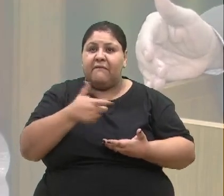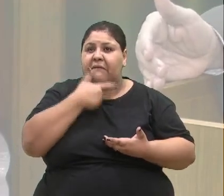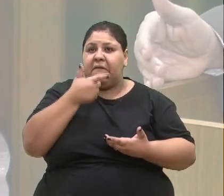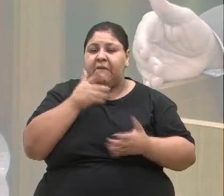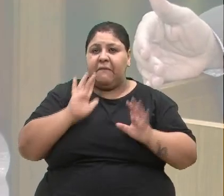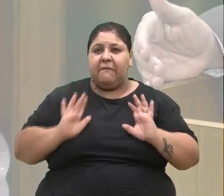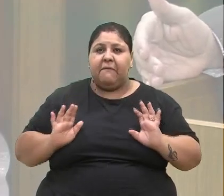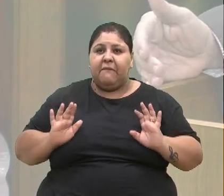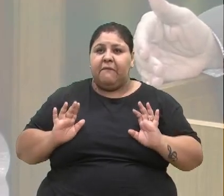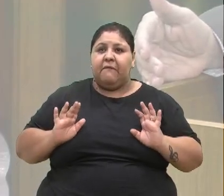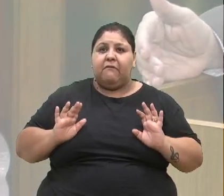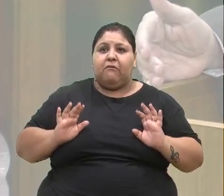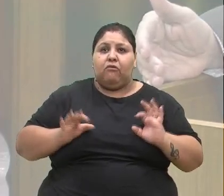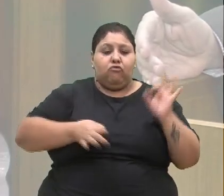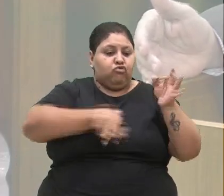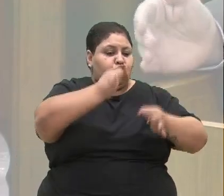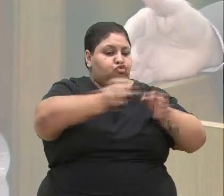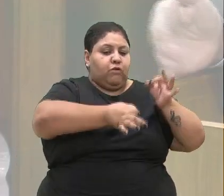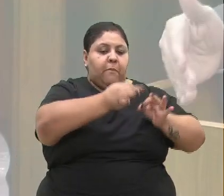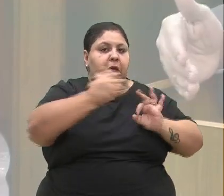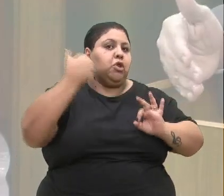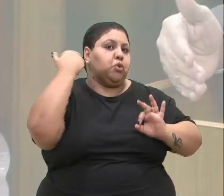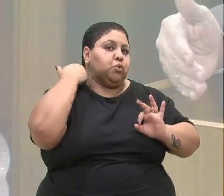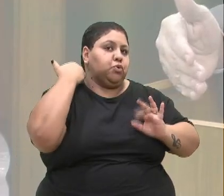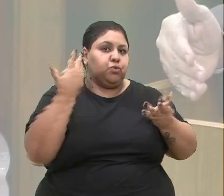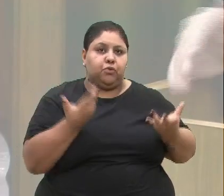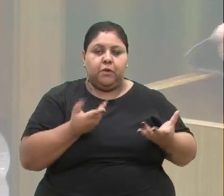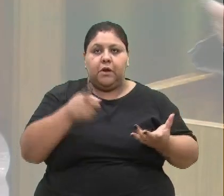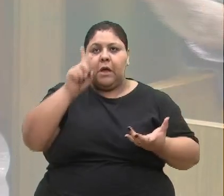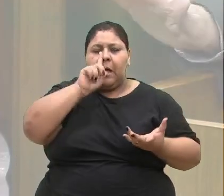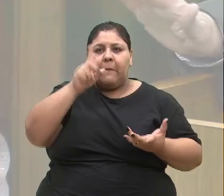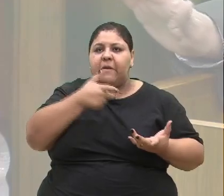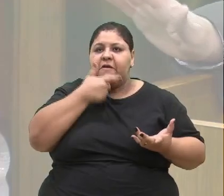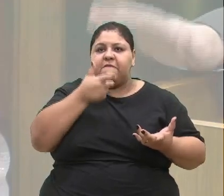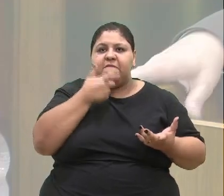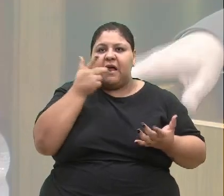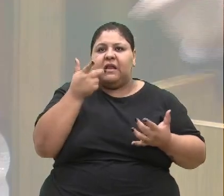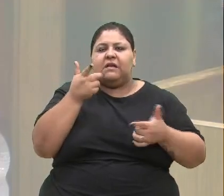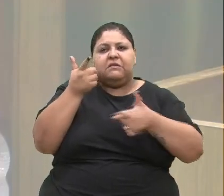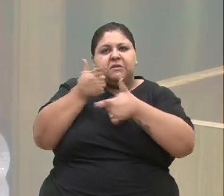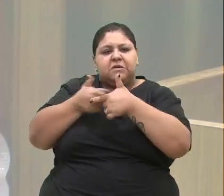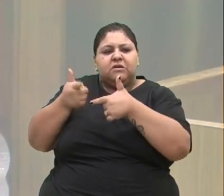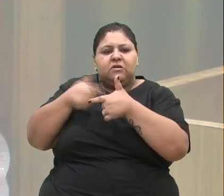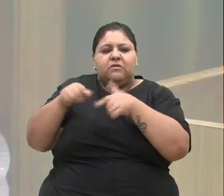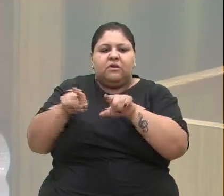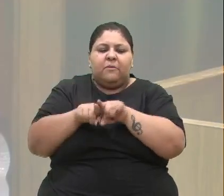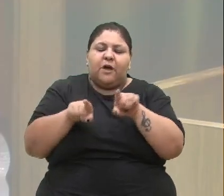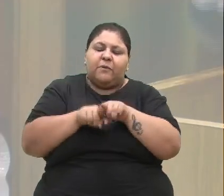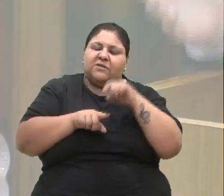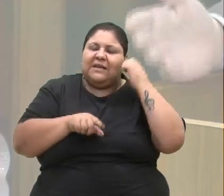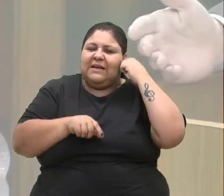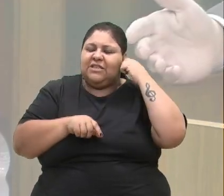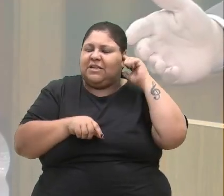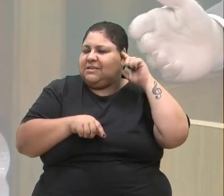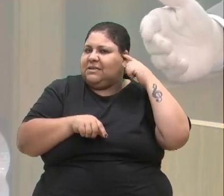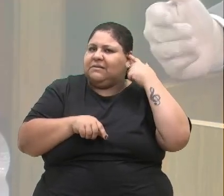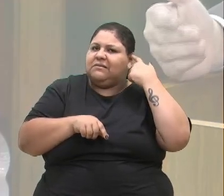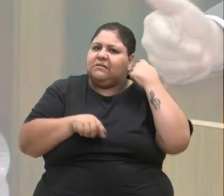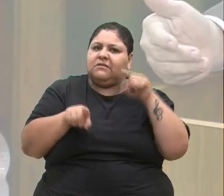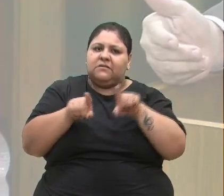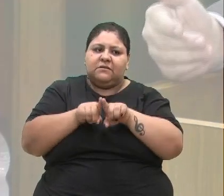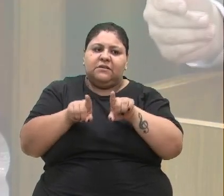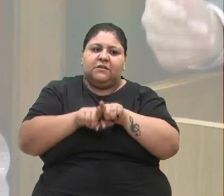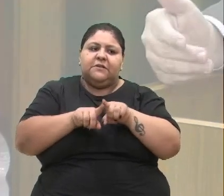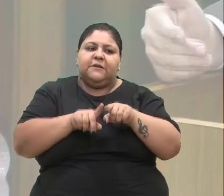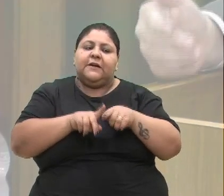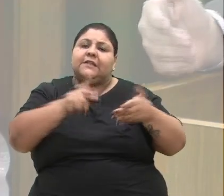julgamento, nenhum juízo, porque é o que a mãe disse, que é negligência, eu aqui só estou reportando. Mas o pedido